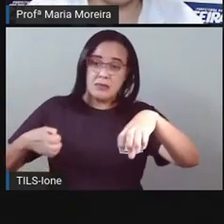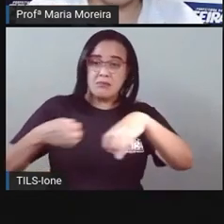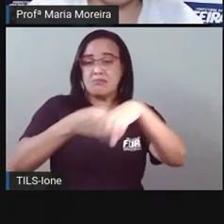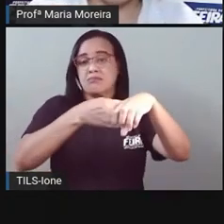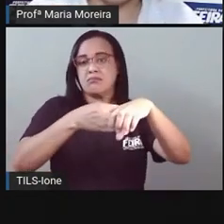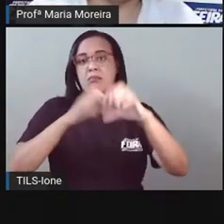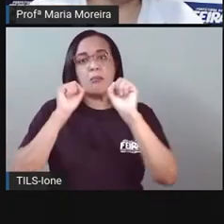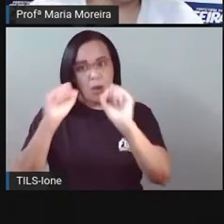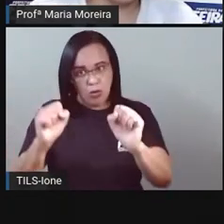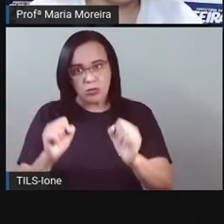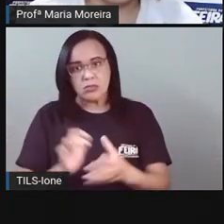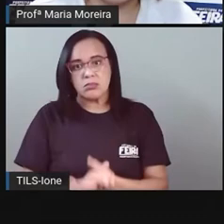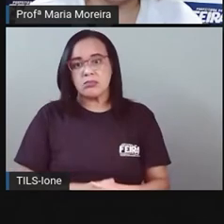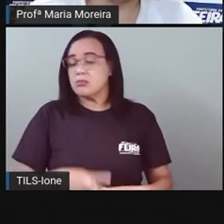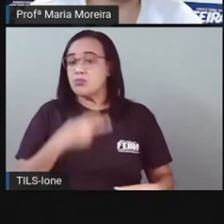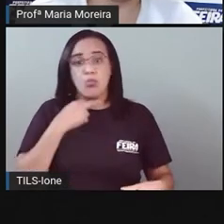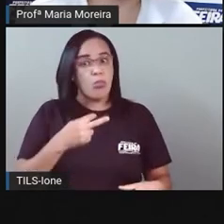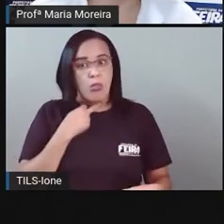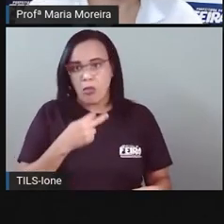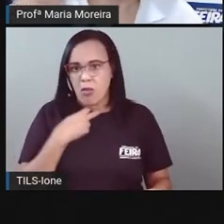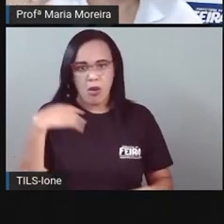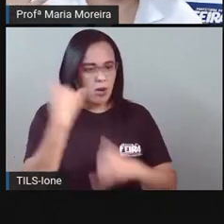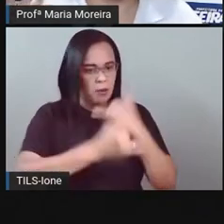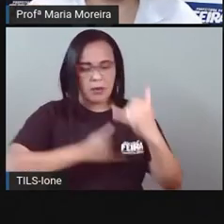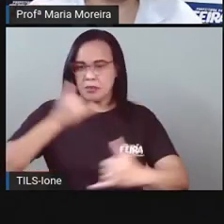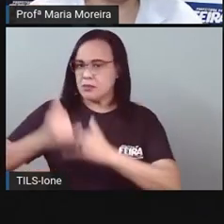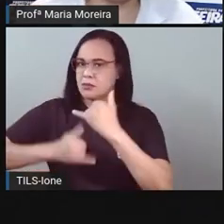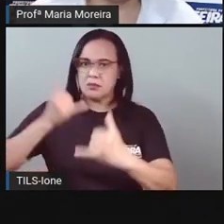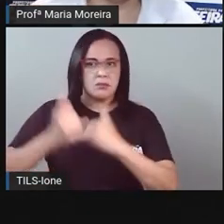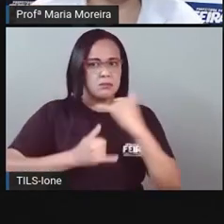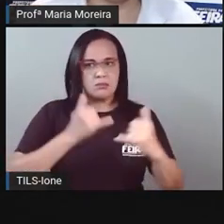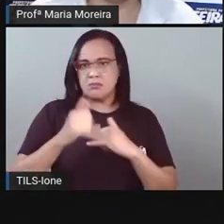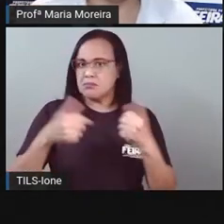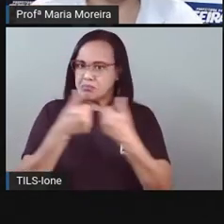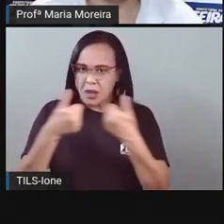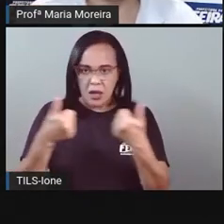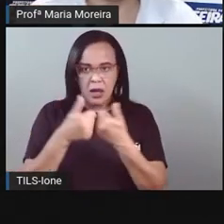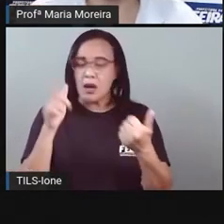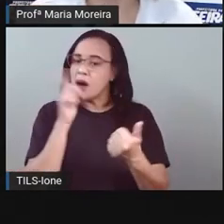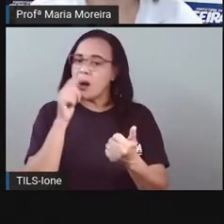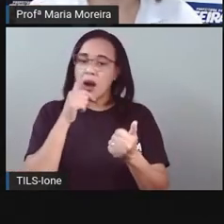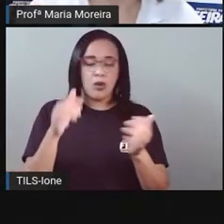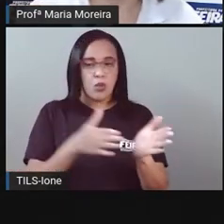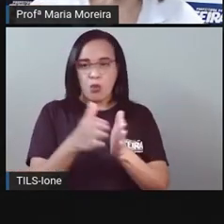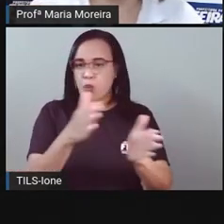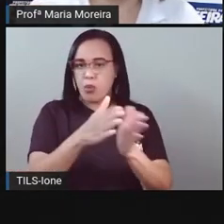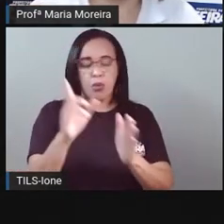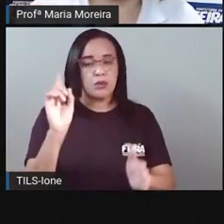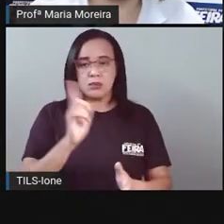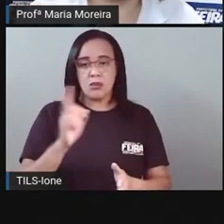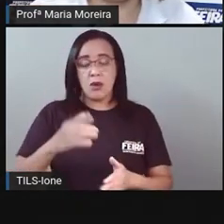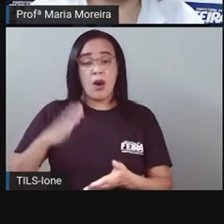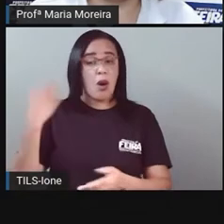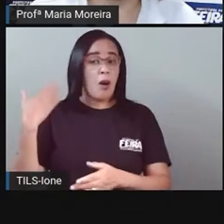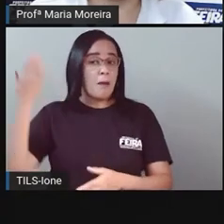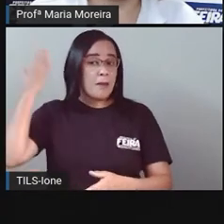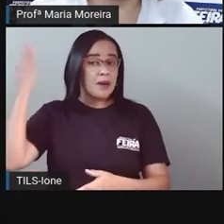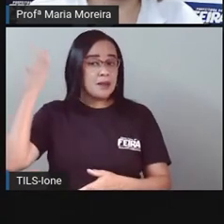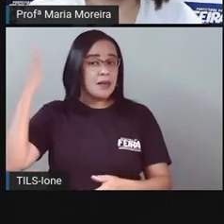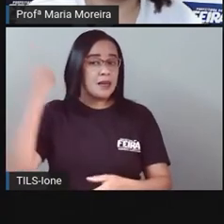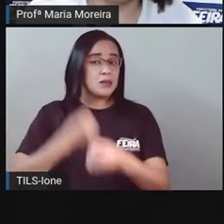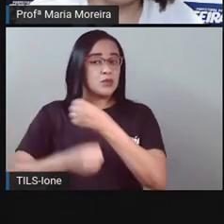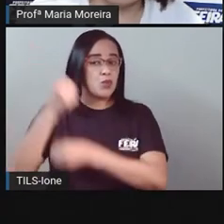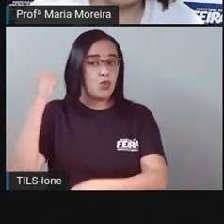período Tá? Não se entra Nesses locais No último verão Aí se eu não me engano Foi no último verão Né? Um rapaz